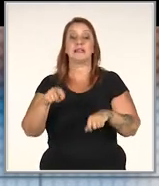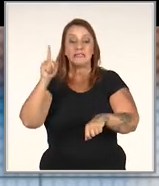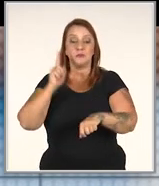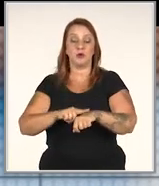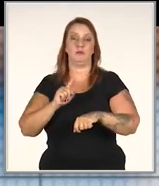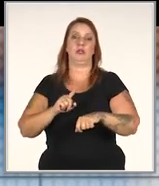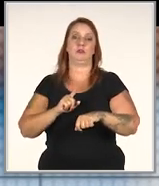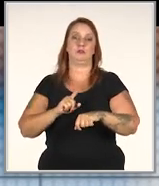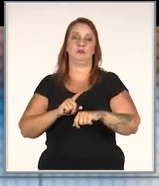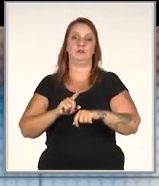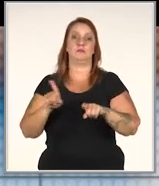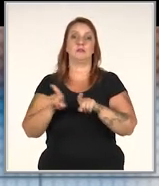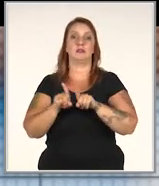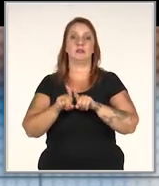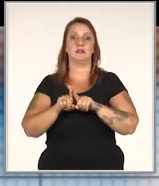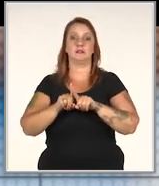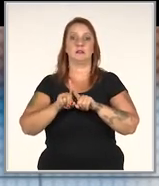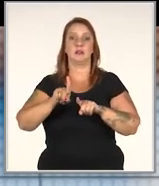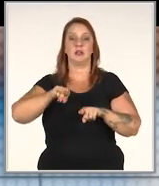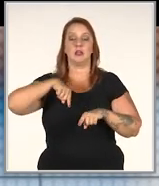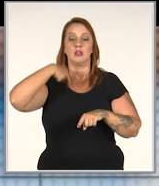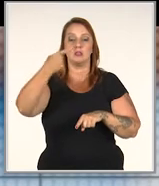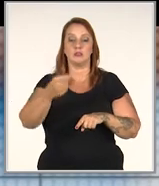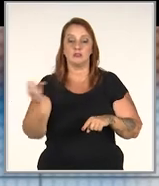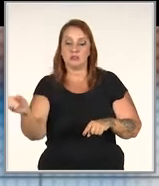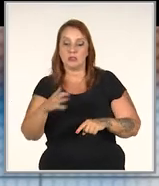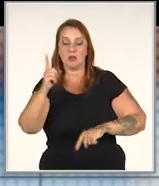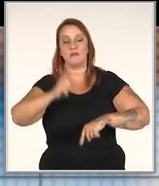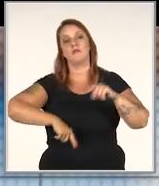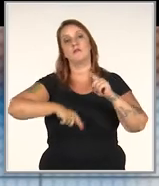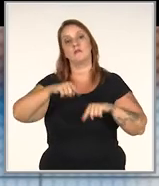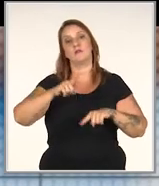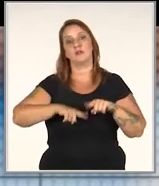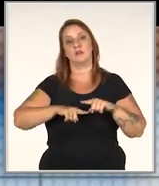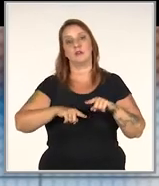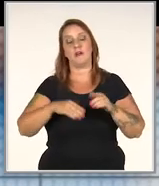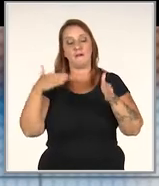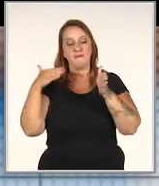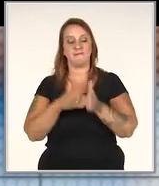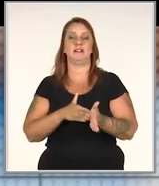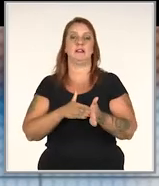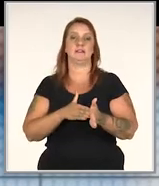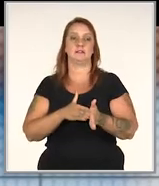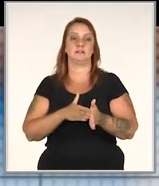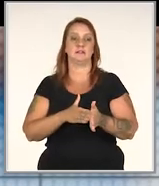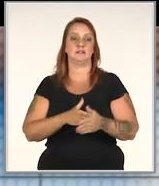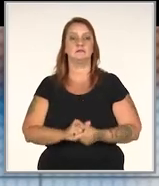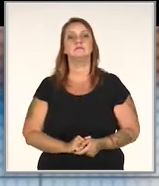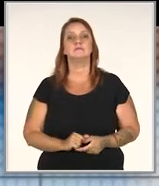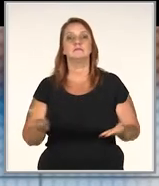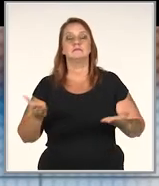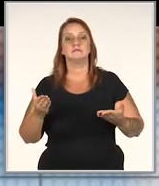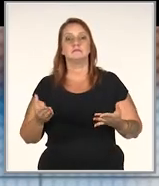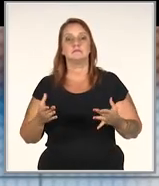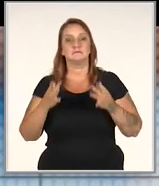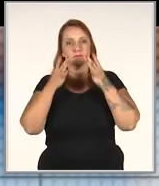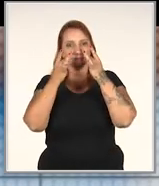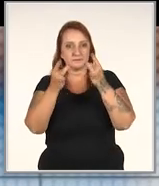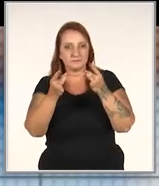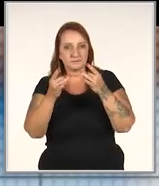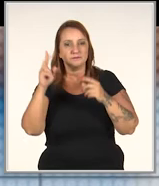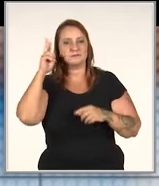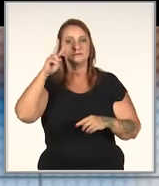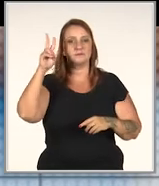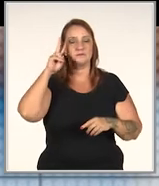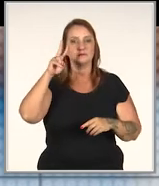ele precisa naquele momento, mas até para novos produtos, gerando aí um processo de fidelização. Vamos dar uma olhadinha